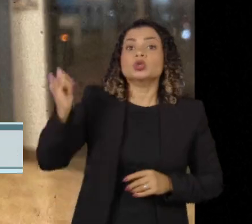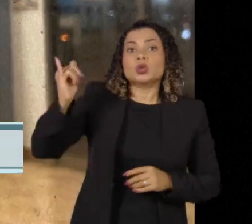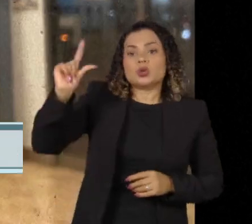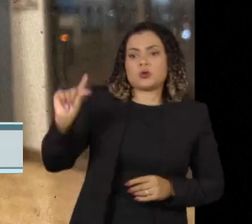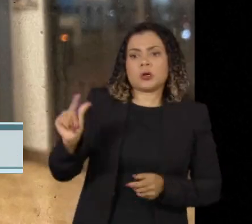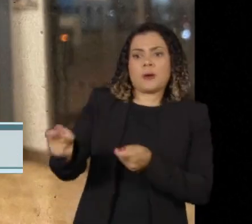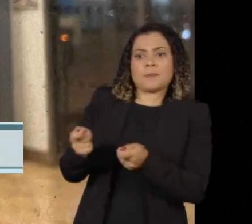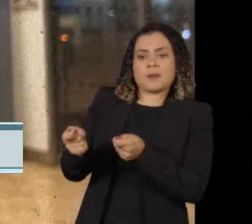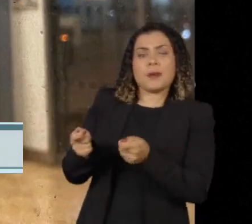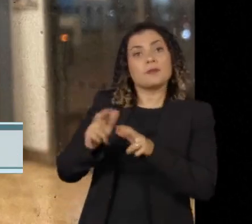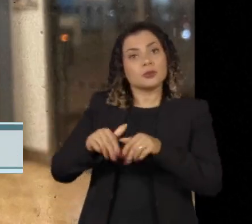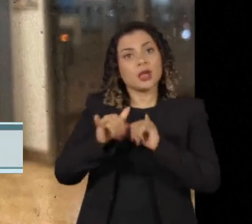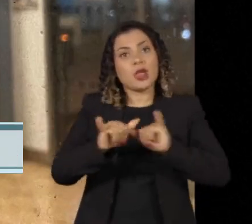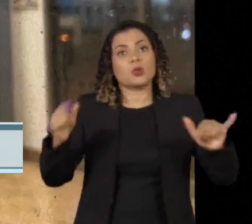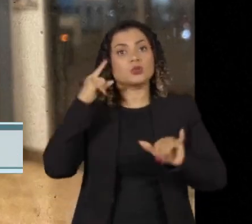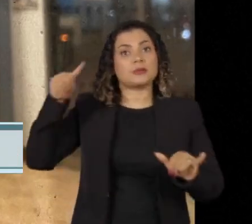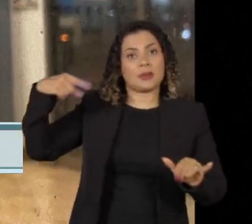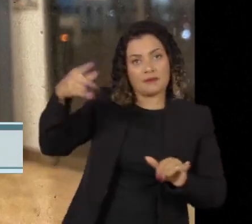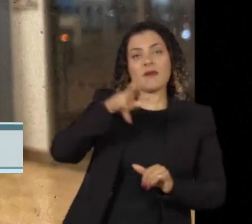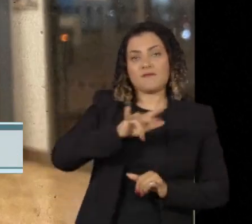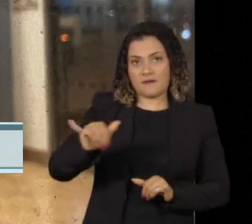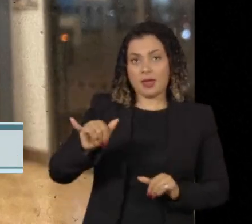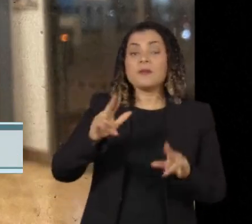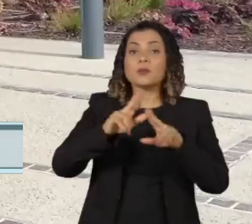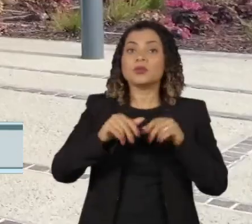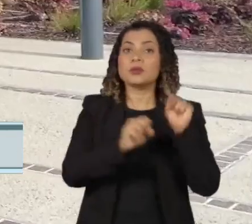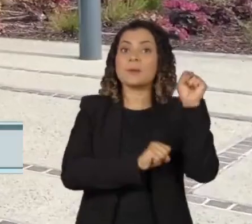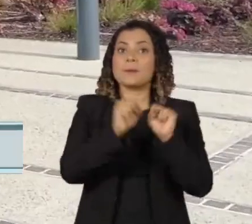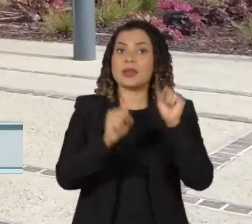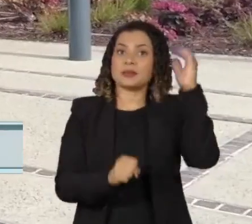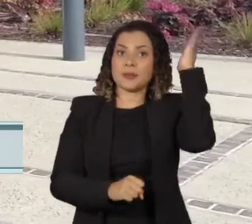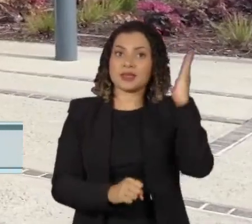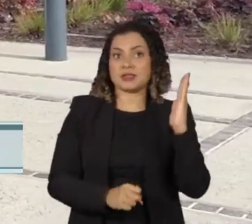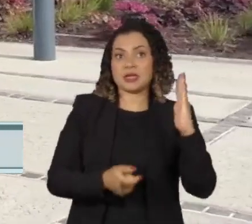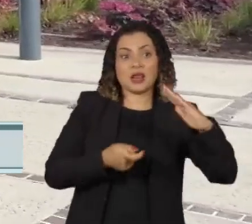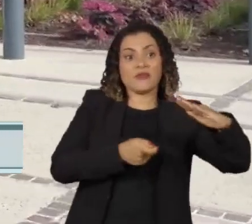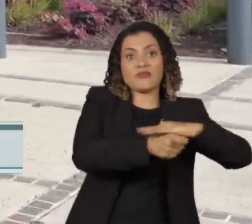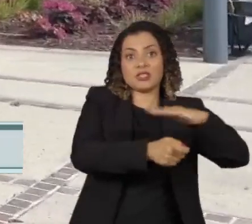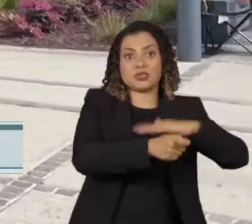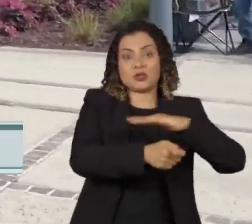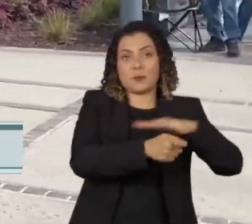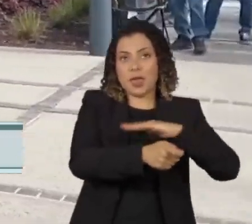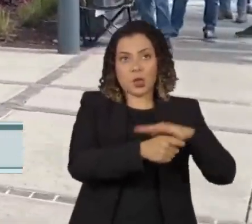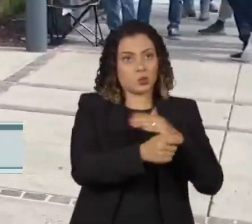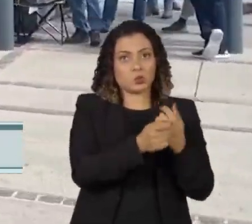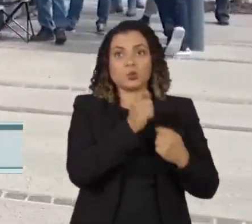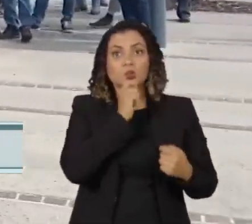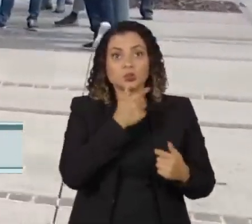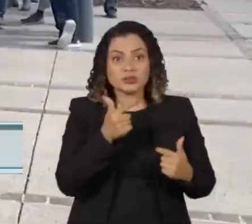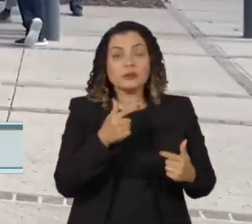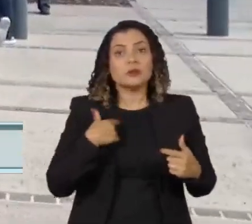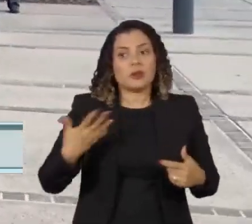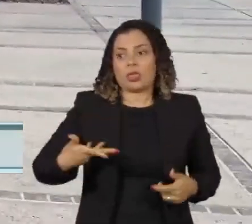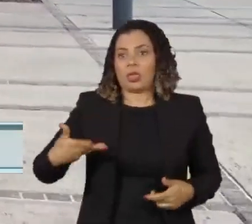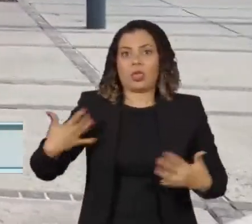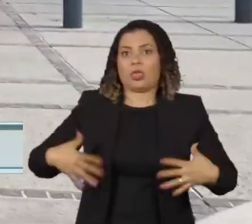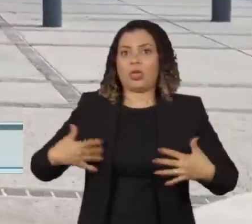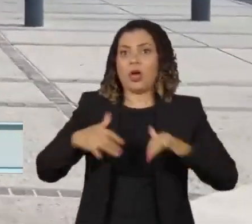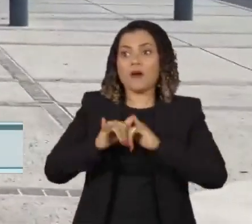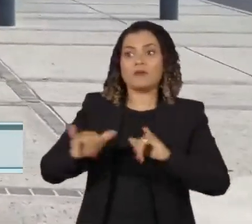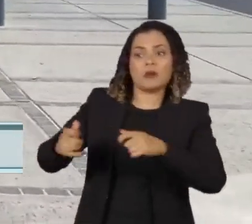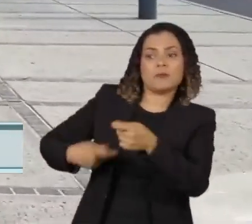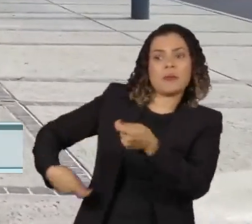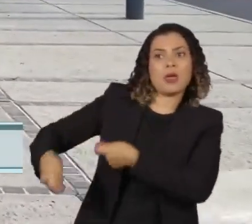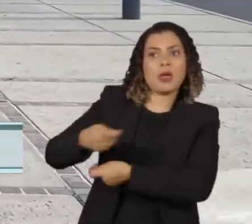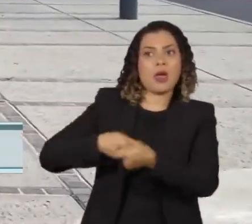O anúncio deve sair na semana que vem. Empresas brasileiras que não tinham investimentos no Banco do Vale do Silício se apressaram a informar ao mercado